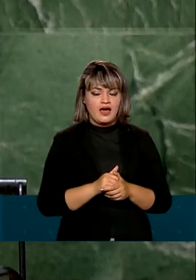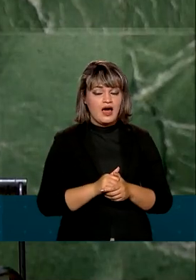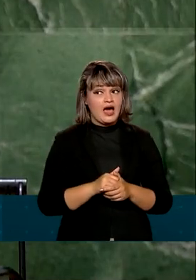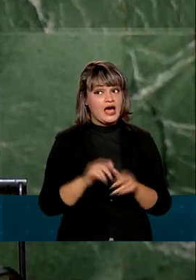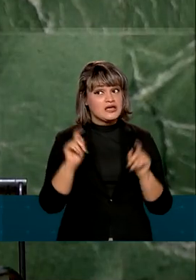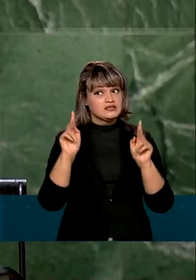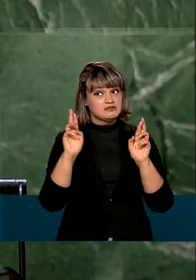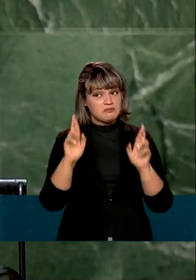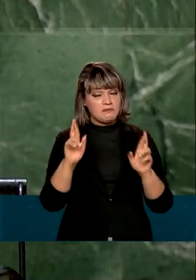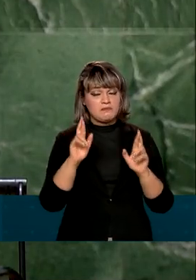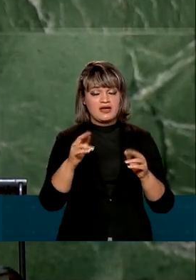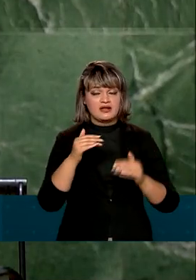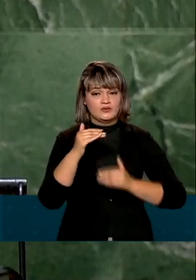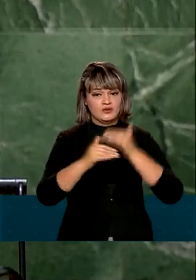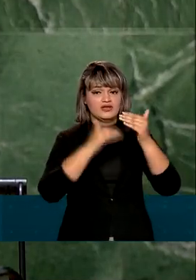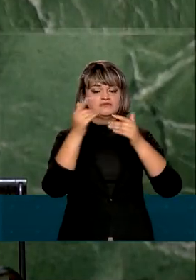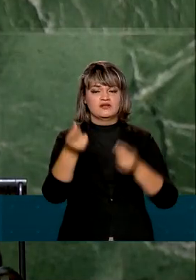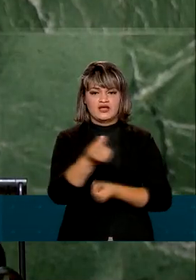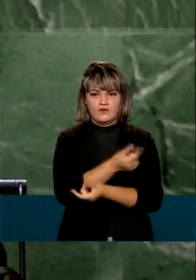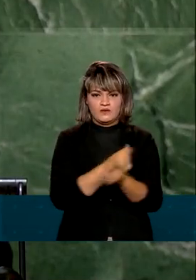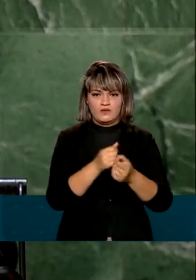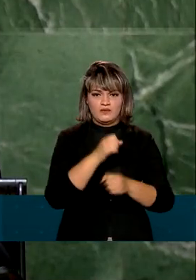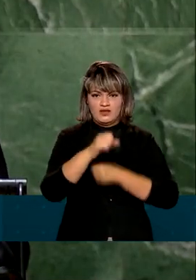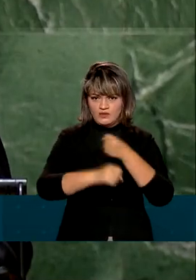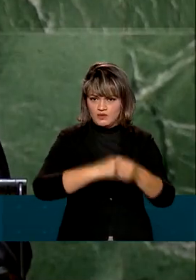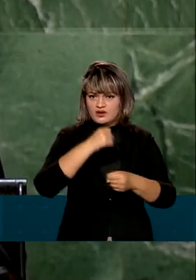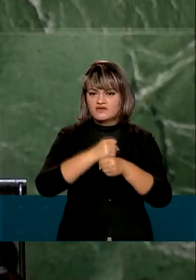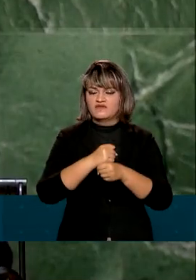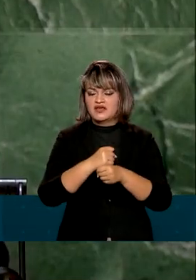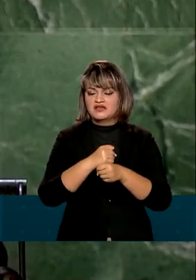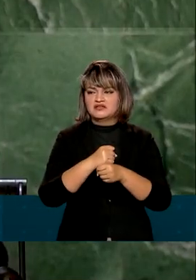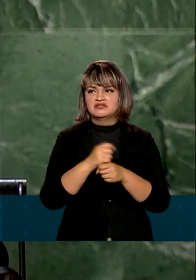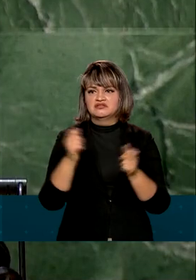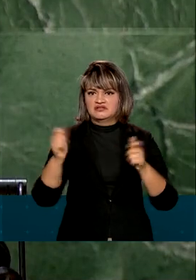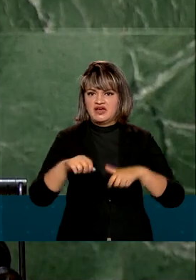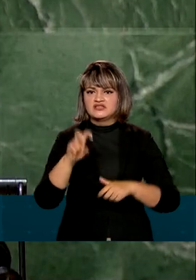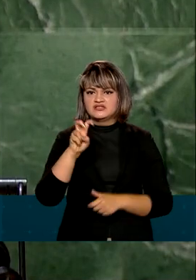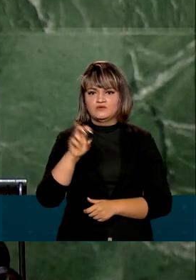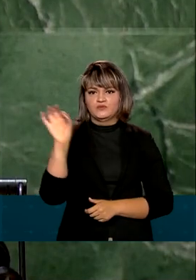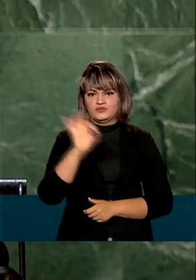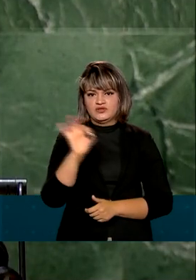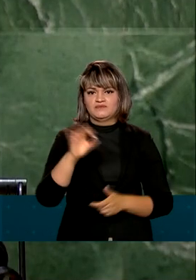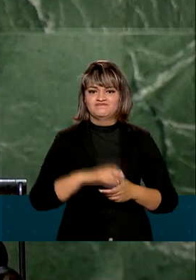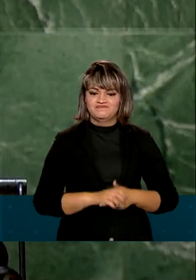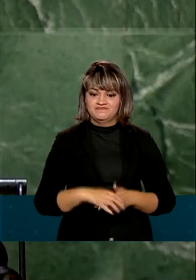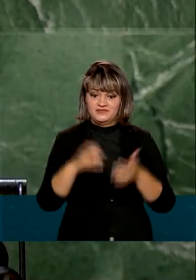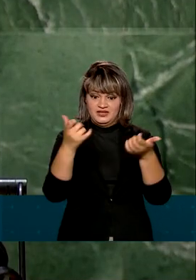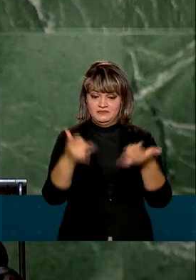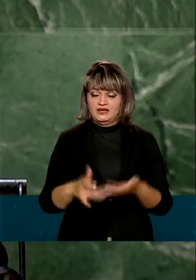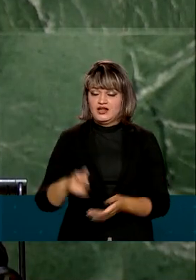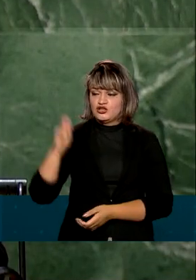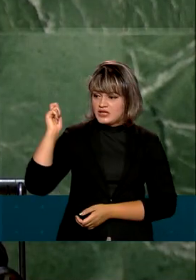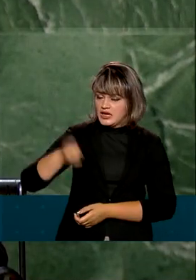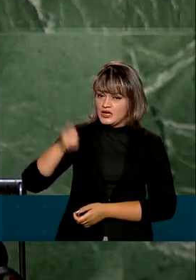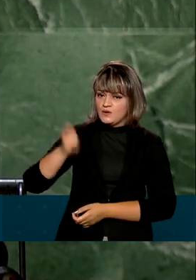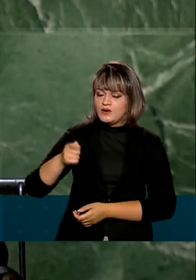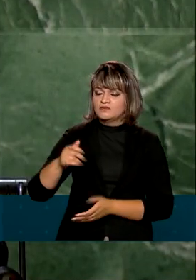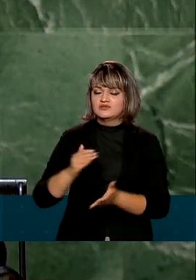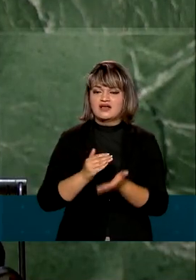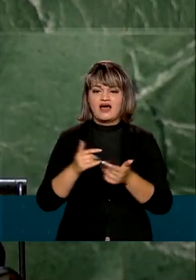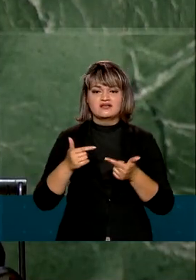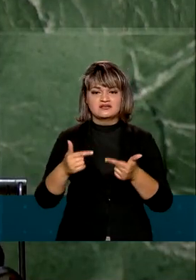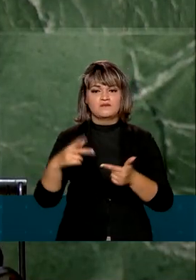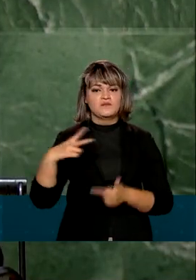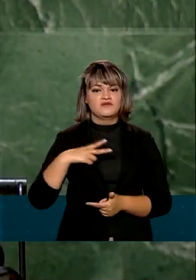crescimento da economia brasileira em 2021 é de 5%. Leiluamos para a iniciativa privada